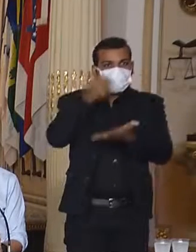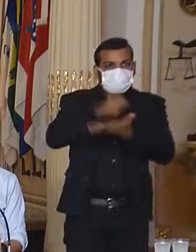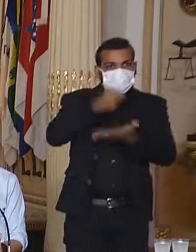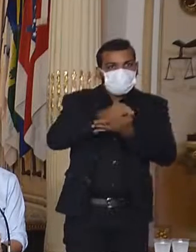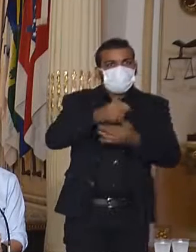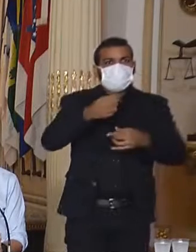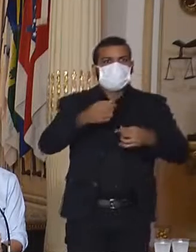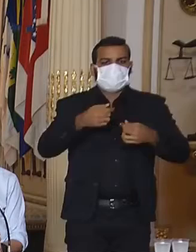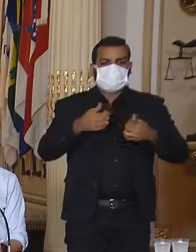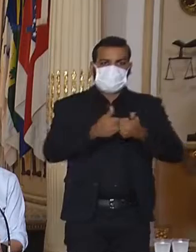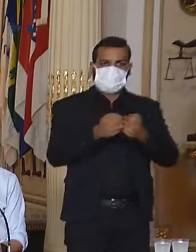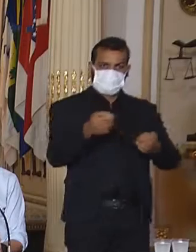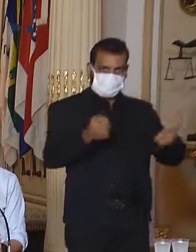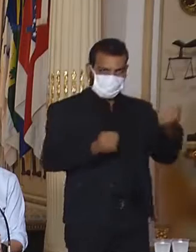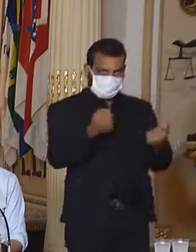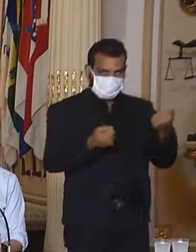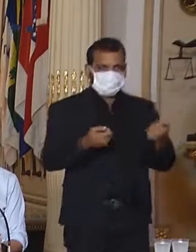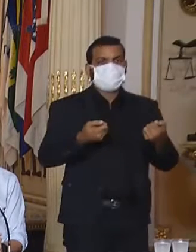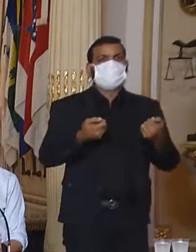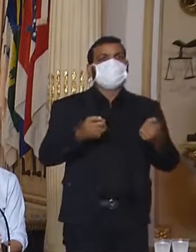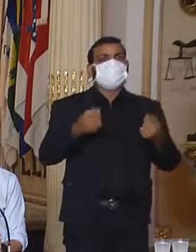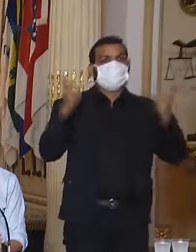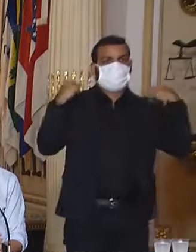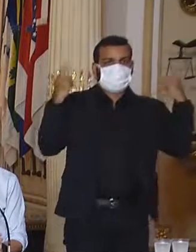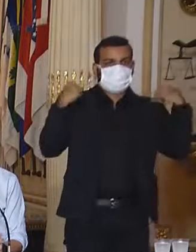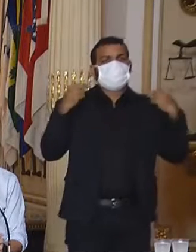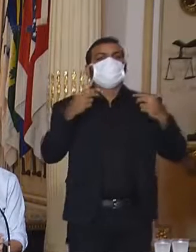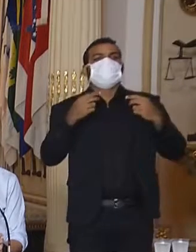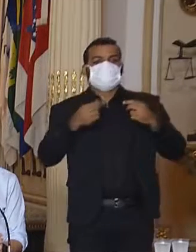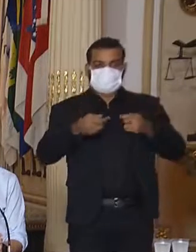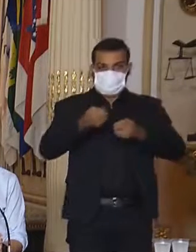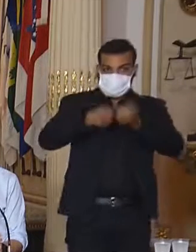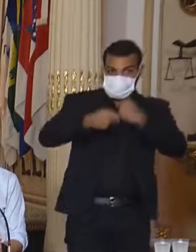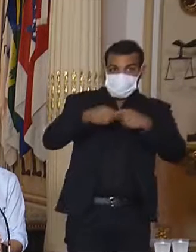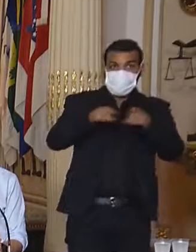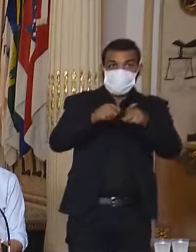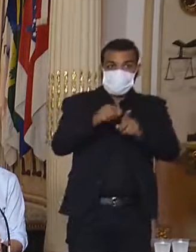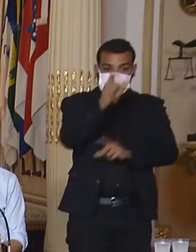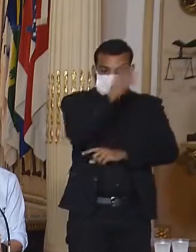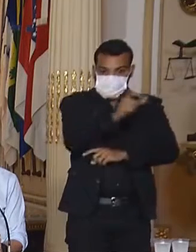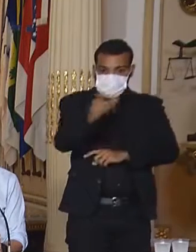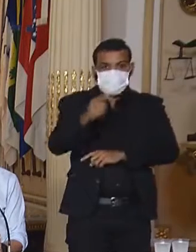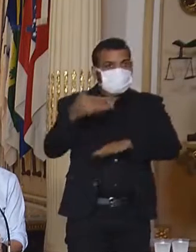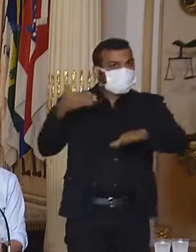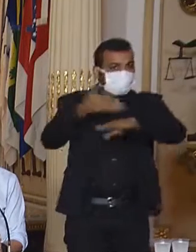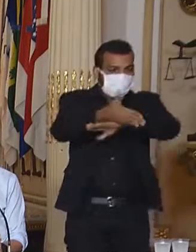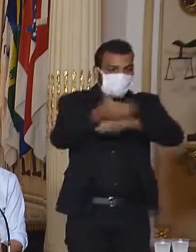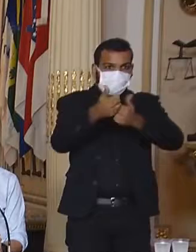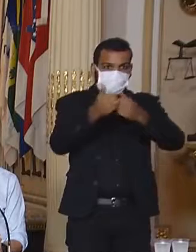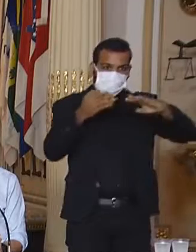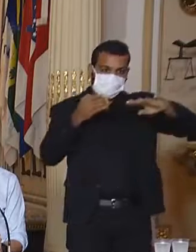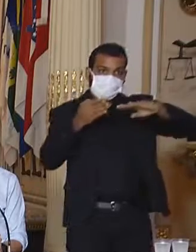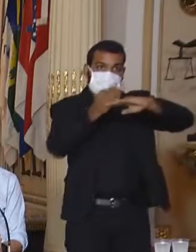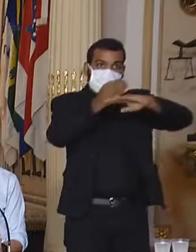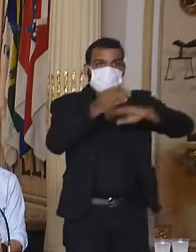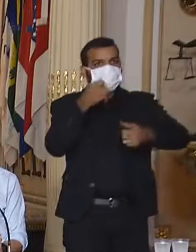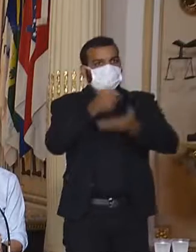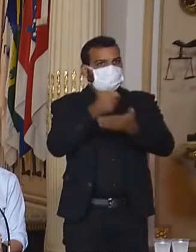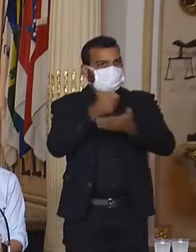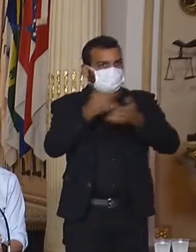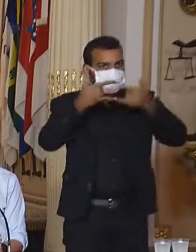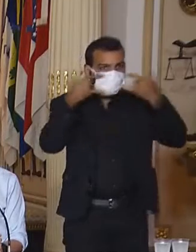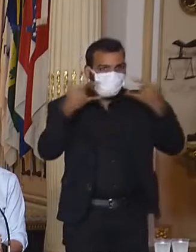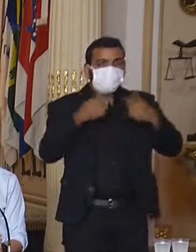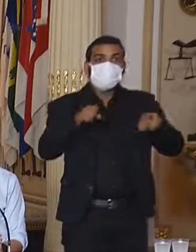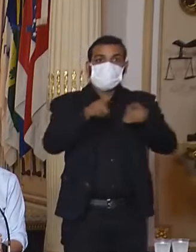profissionais que trabalham com esse transporte público e também dos usuários. Construímos em diversos terminais, pias, para que as pessoas pudessem